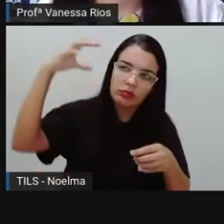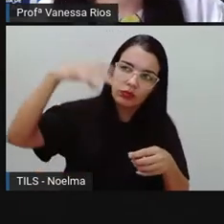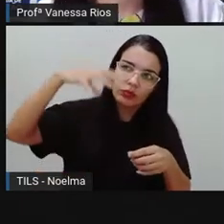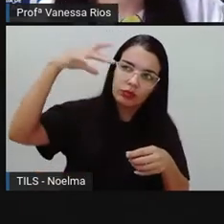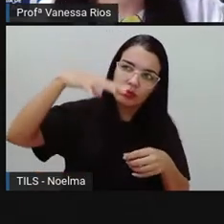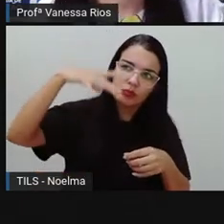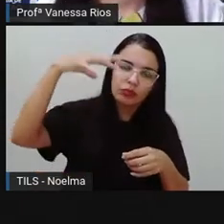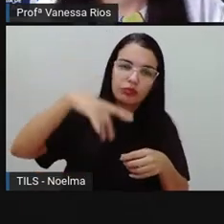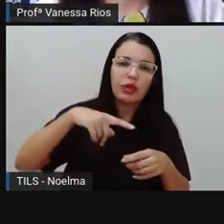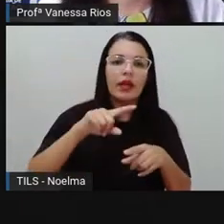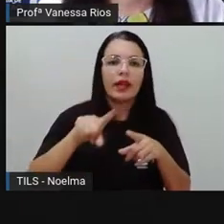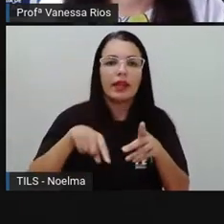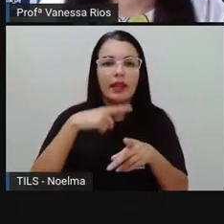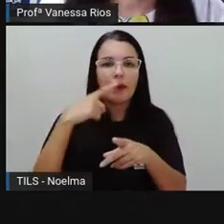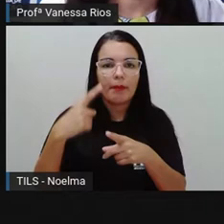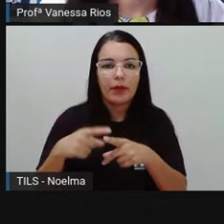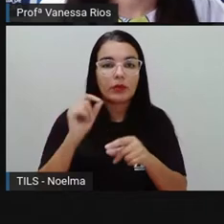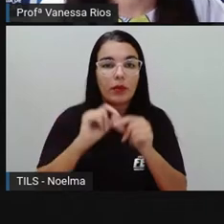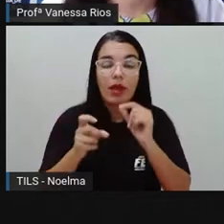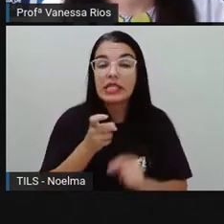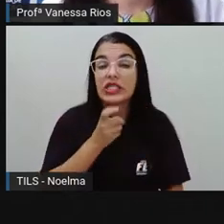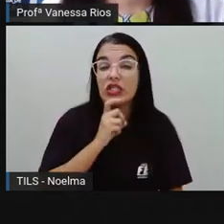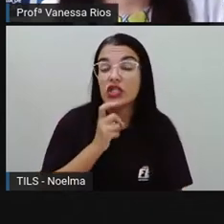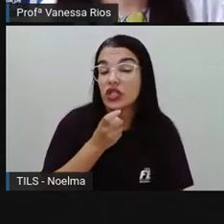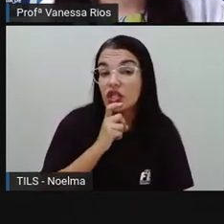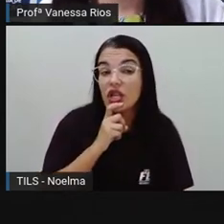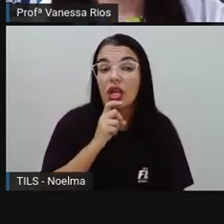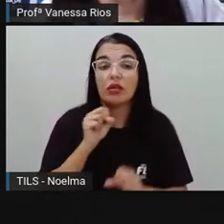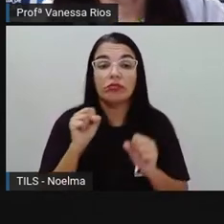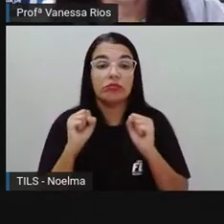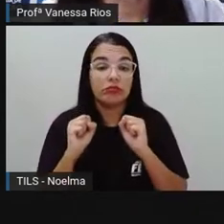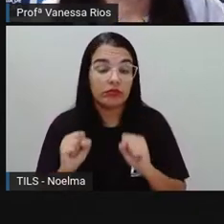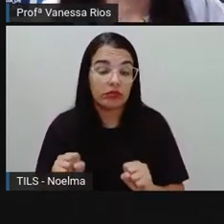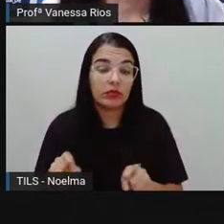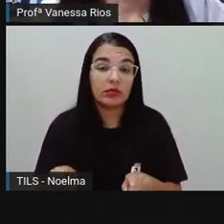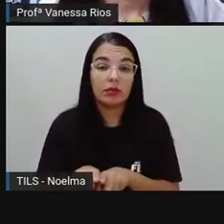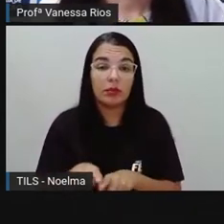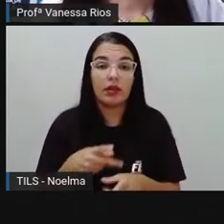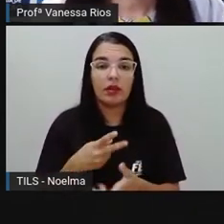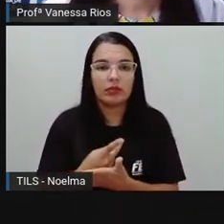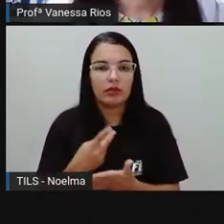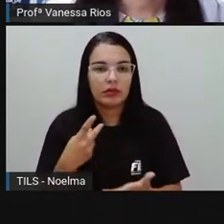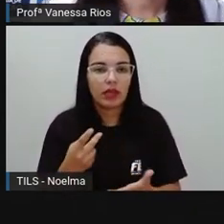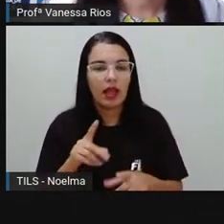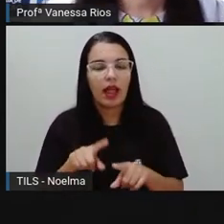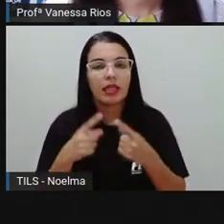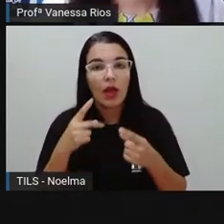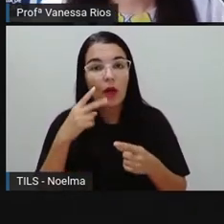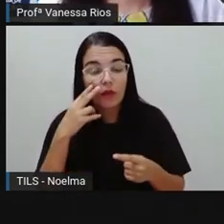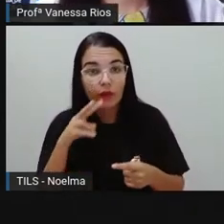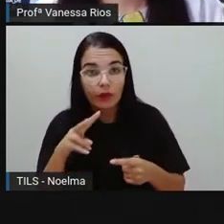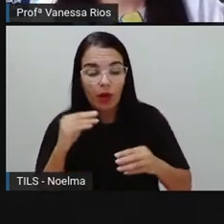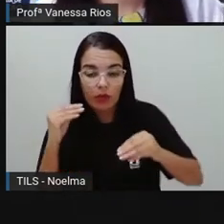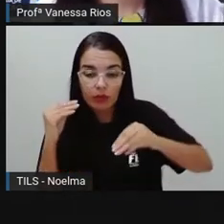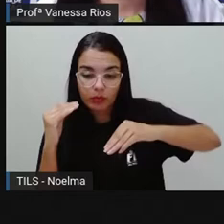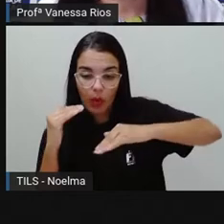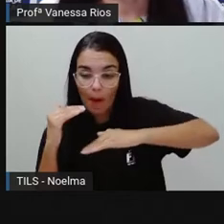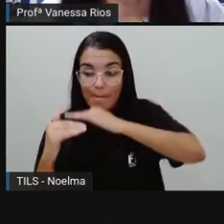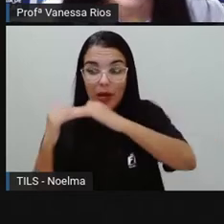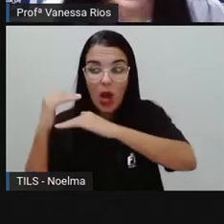presença da água nas geleiras, né? Da água congelada. Então, dentro do próprio processo